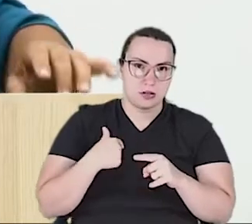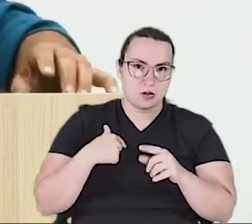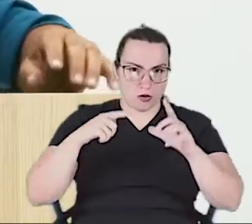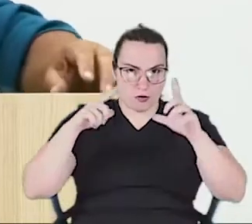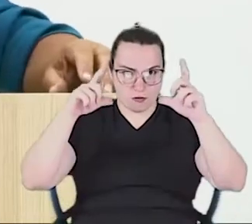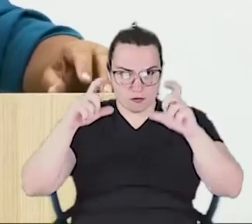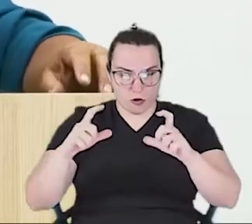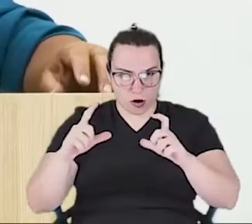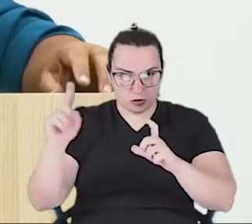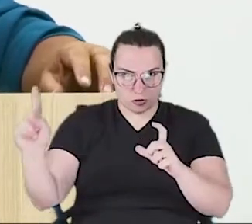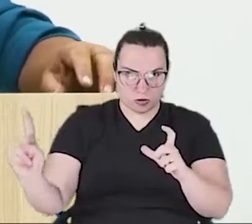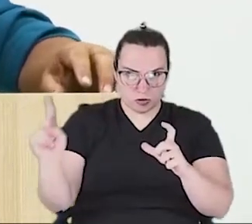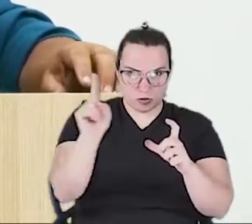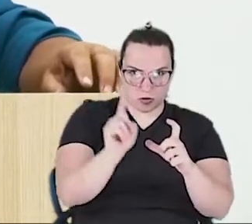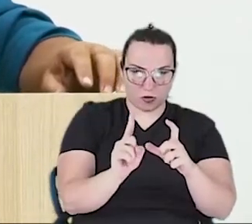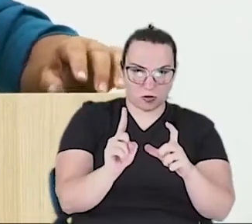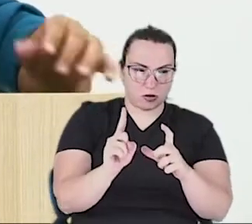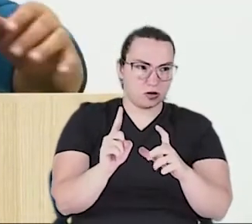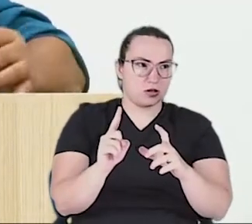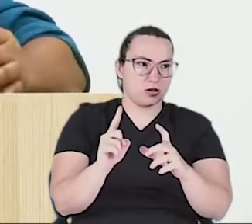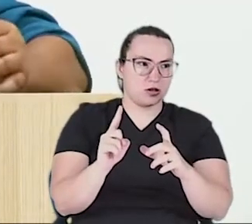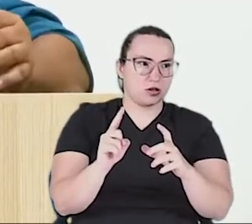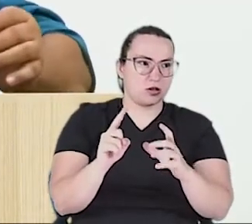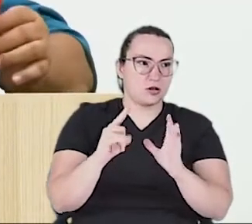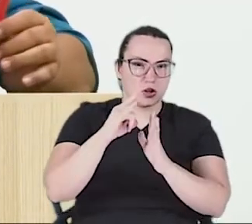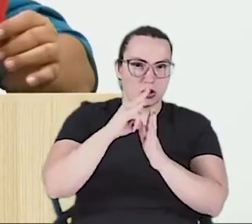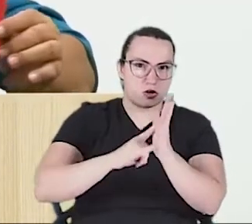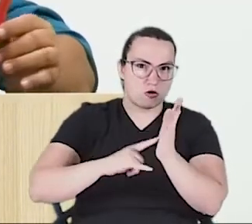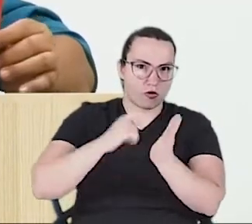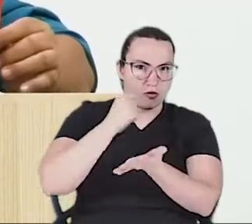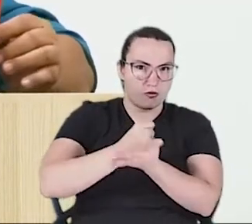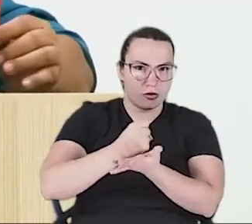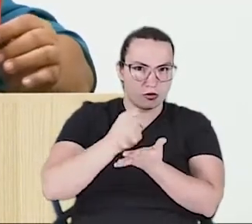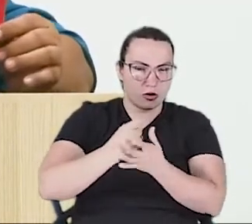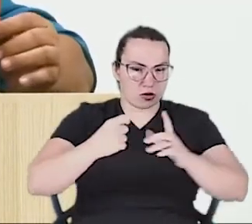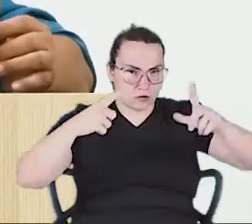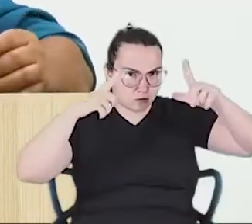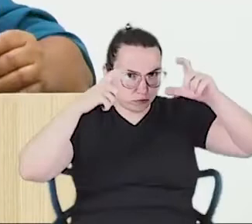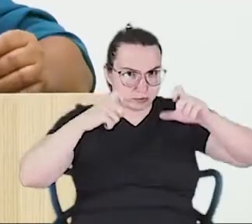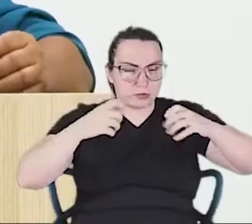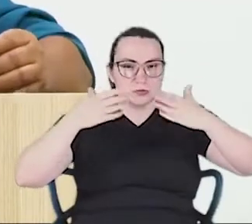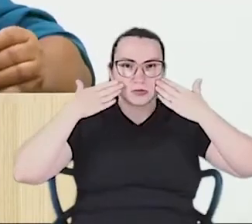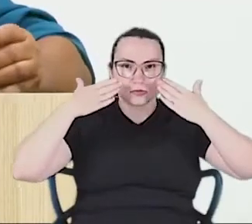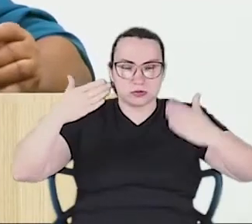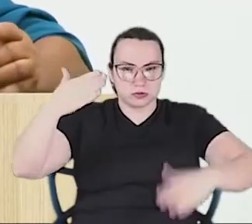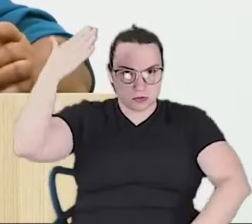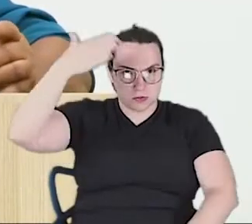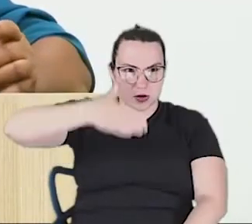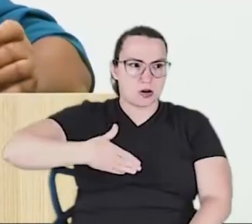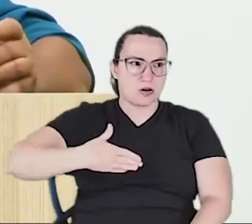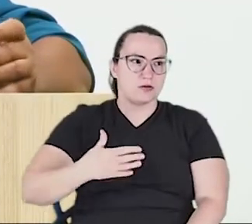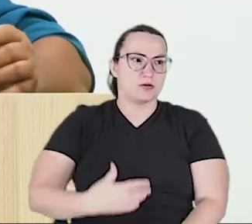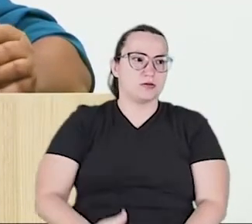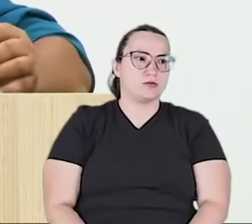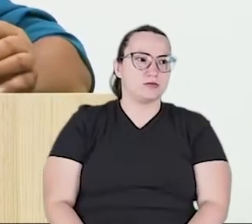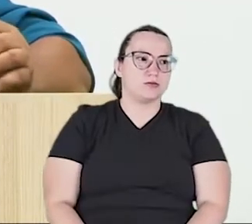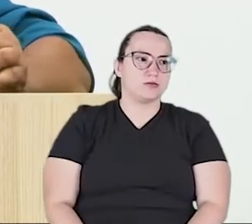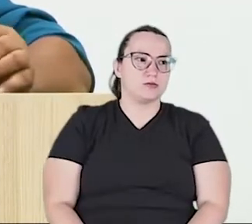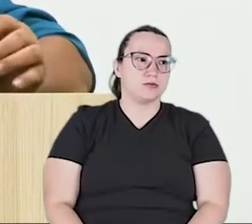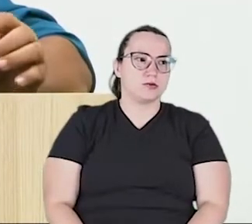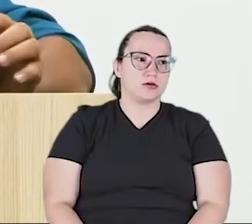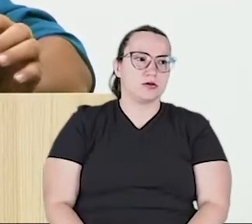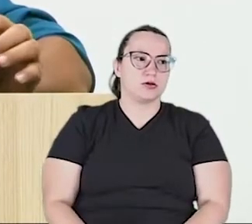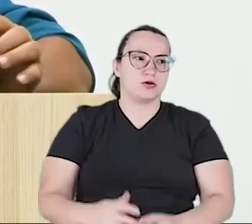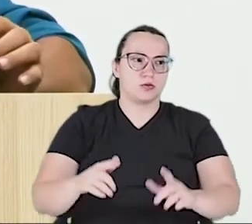até aqui para fotografar esse documento, que eu quero fazer um comentário sobre esse documento.